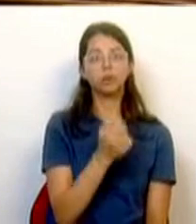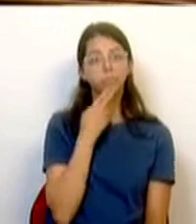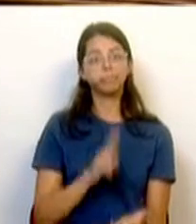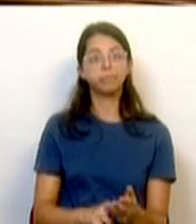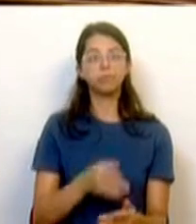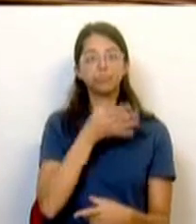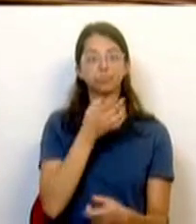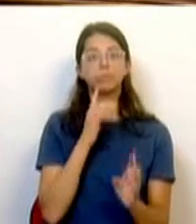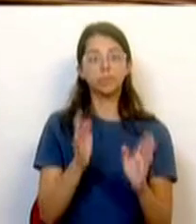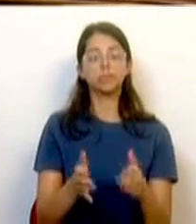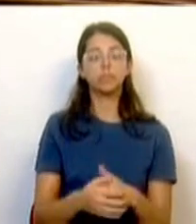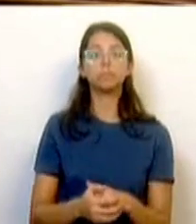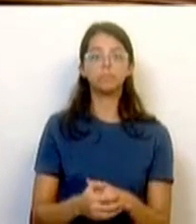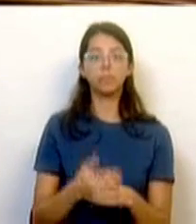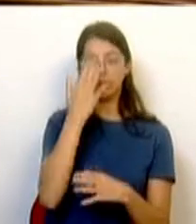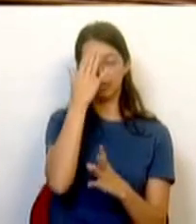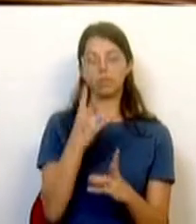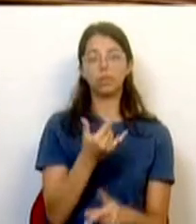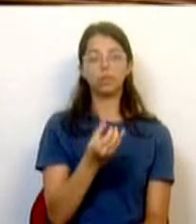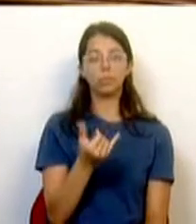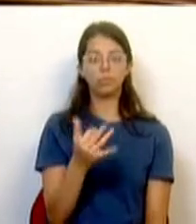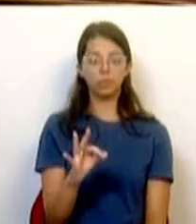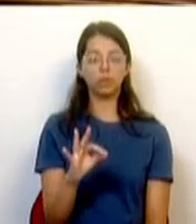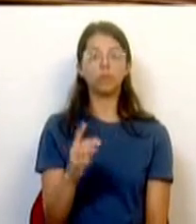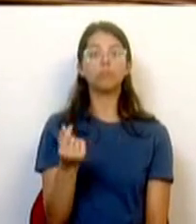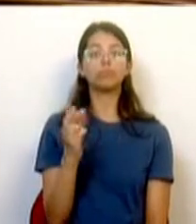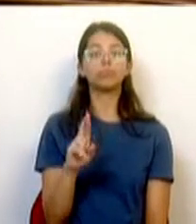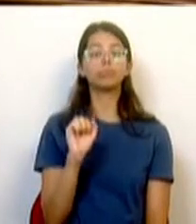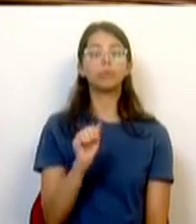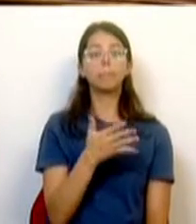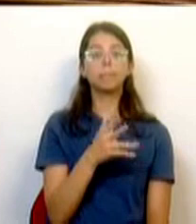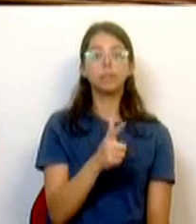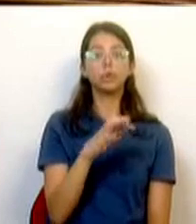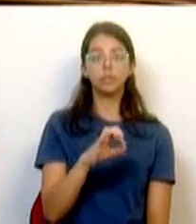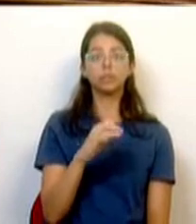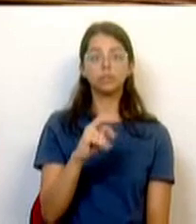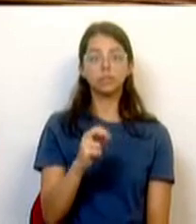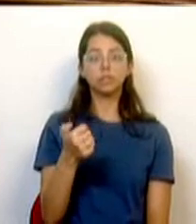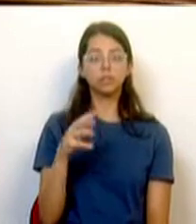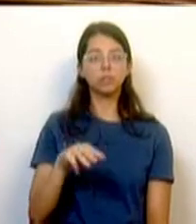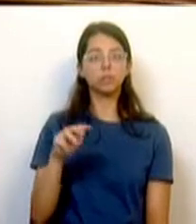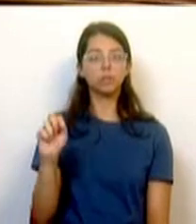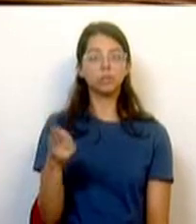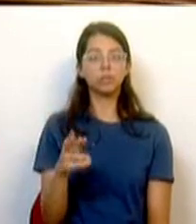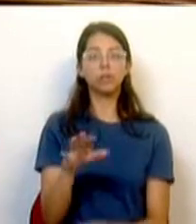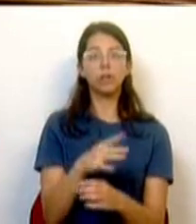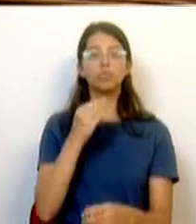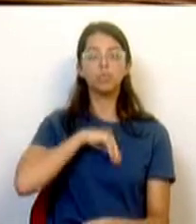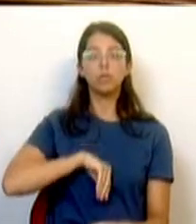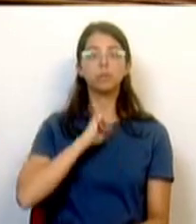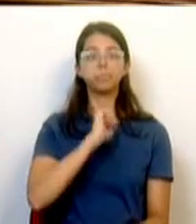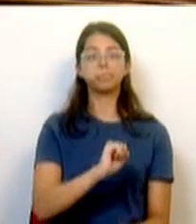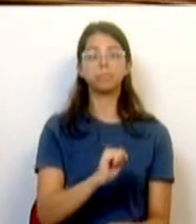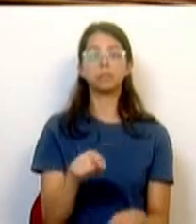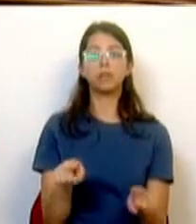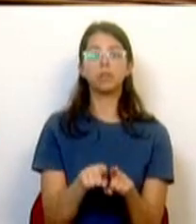a verdade. O Orçamento do Estado para 2024 prevê um valor de 1.875 milhões de euros na componente salarial, o